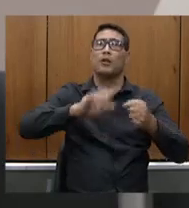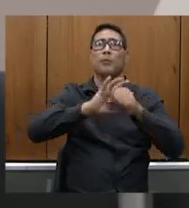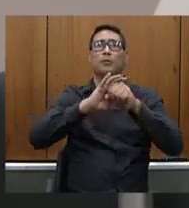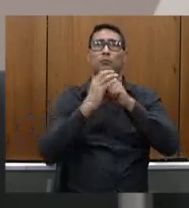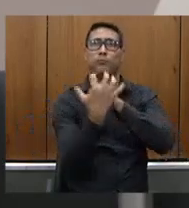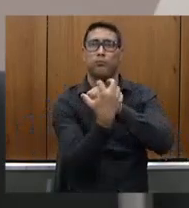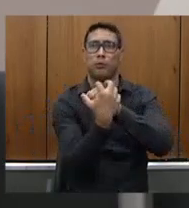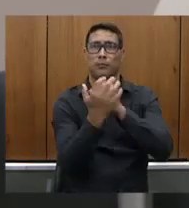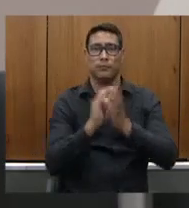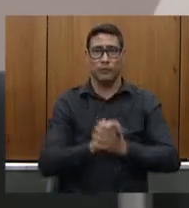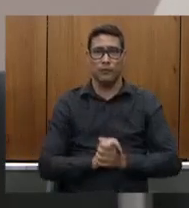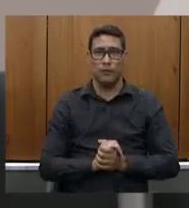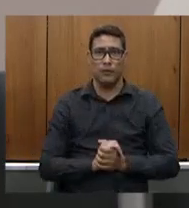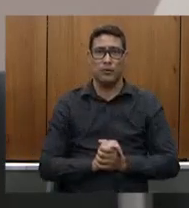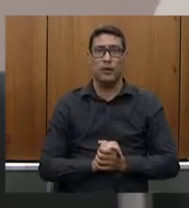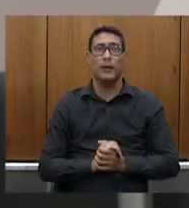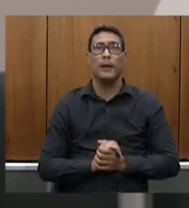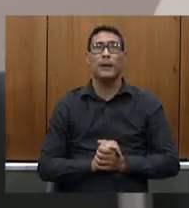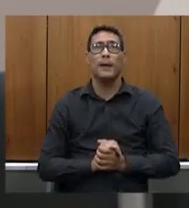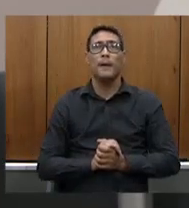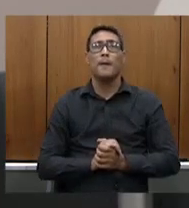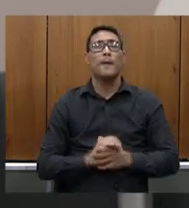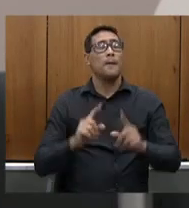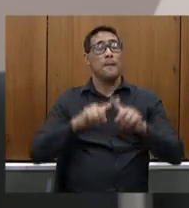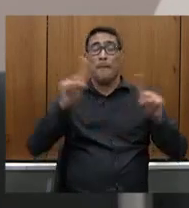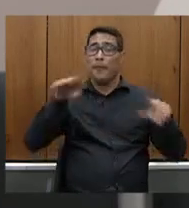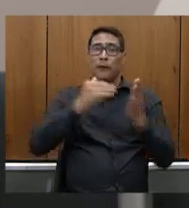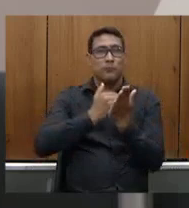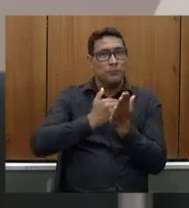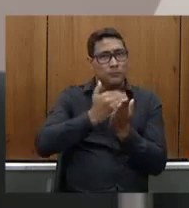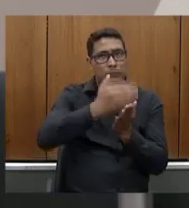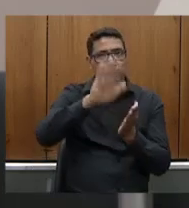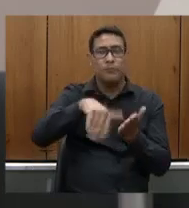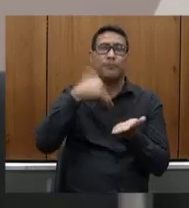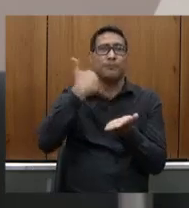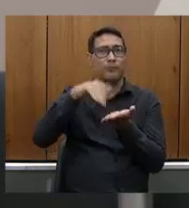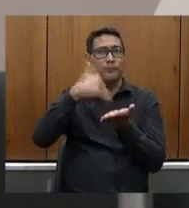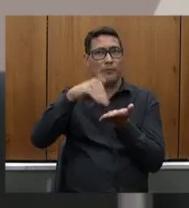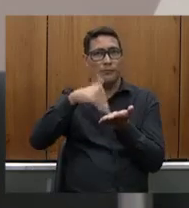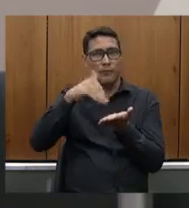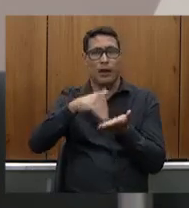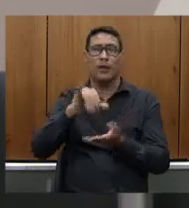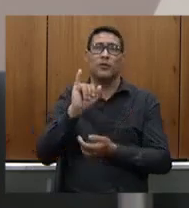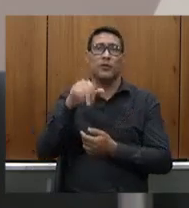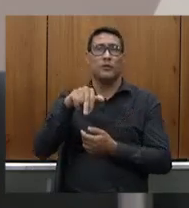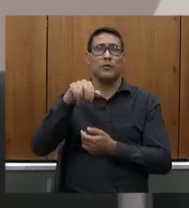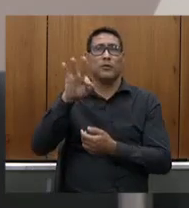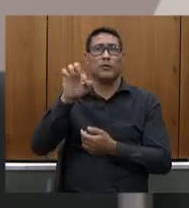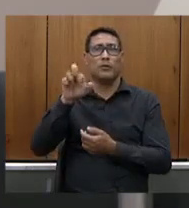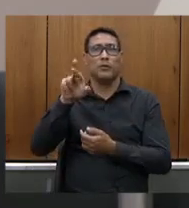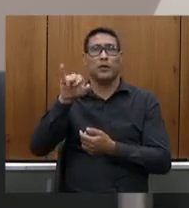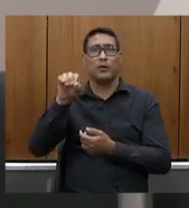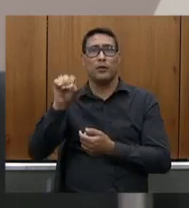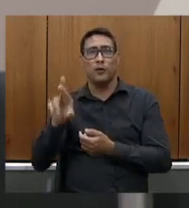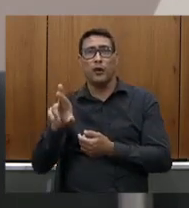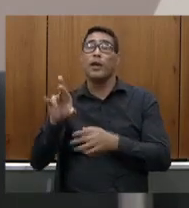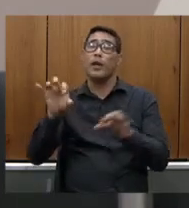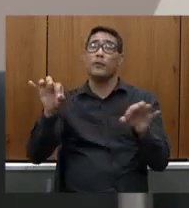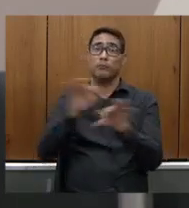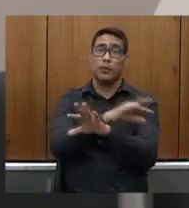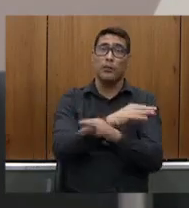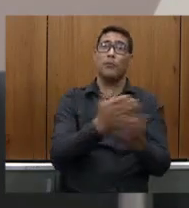propiciado sob o início do secretário anterior e finalizado na gestão do atual